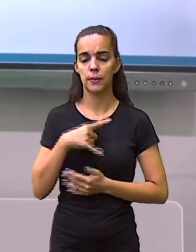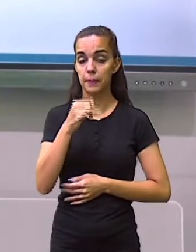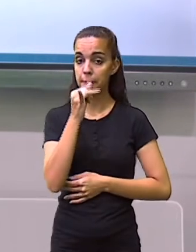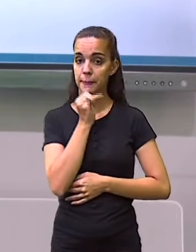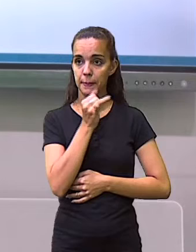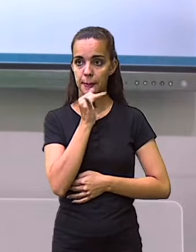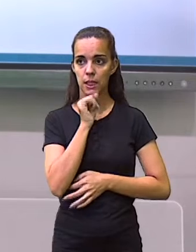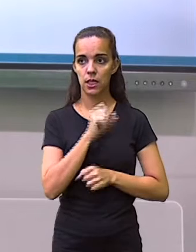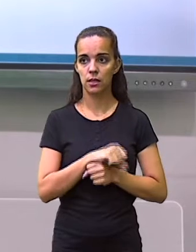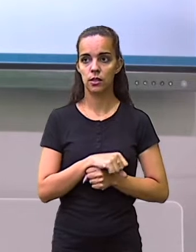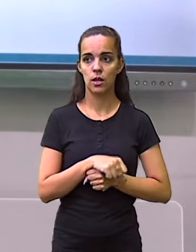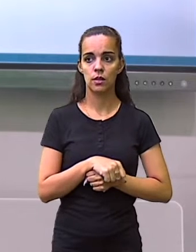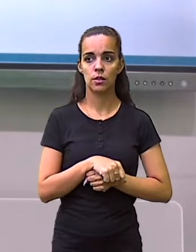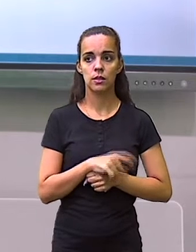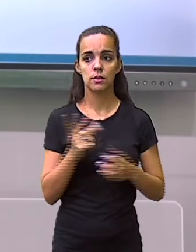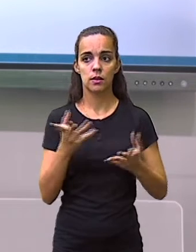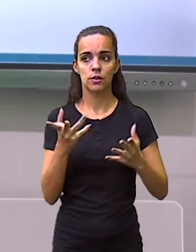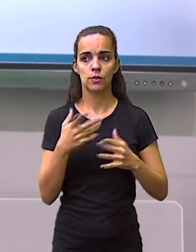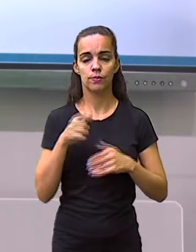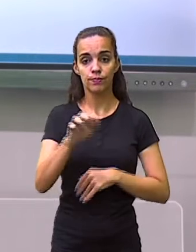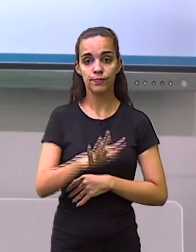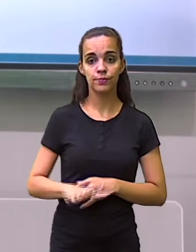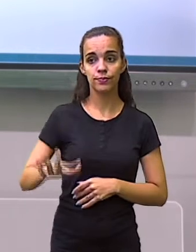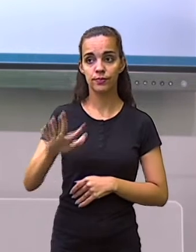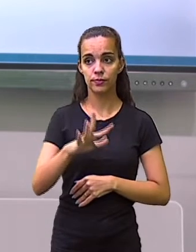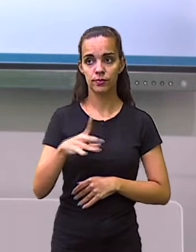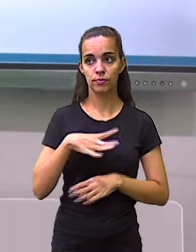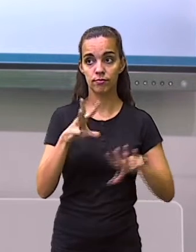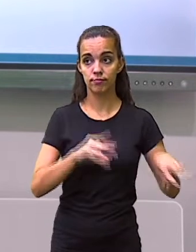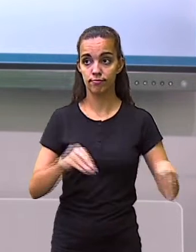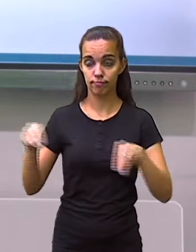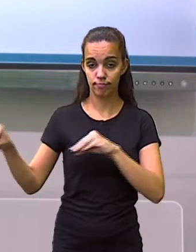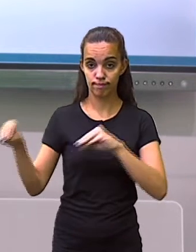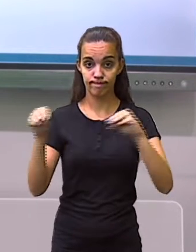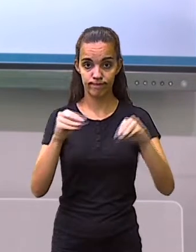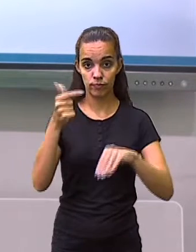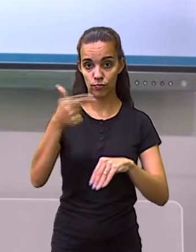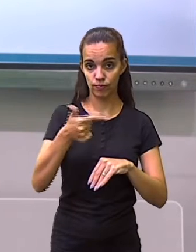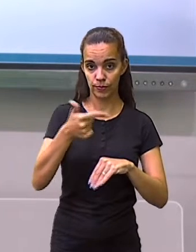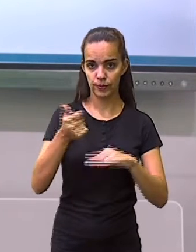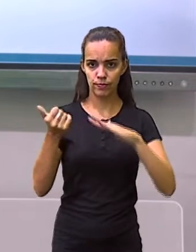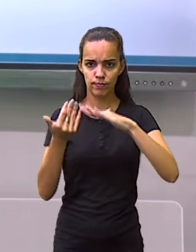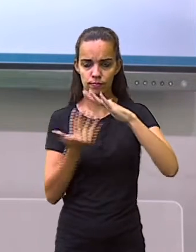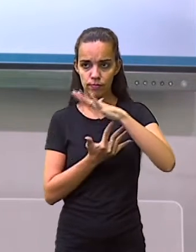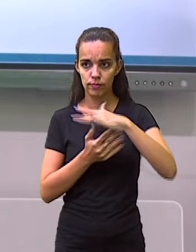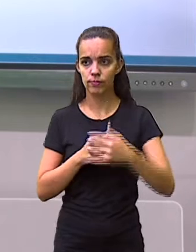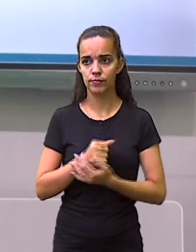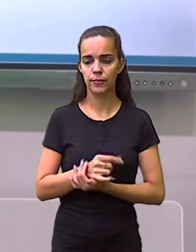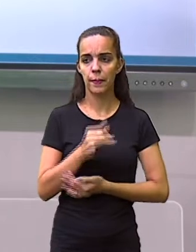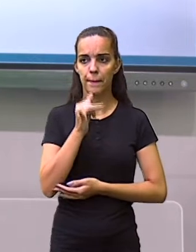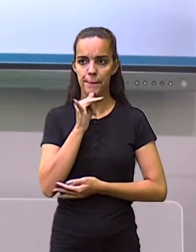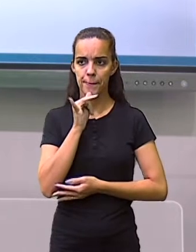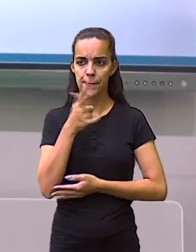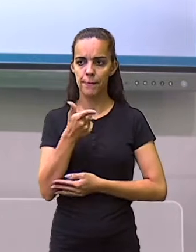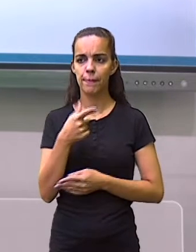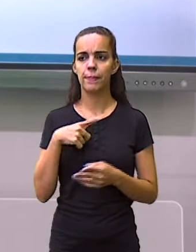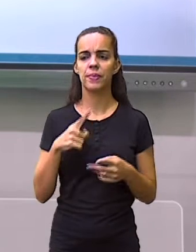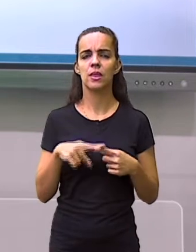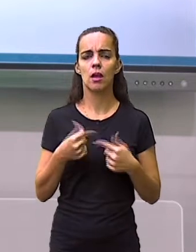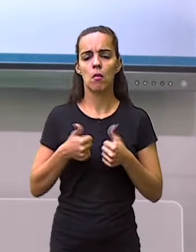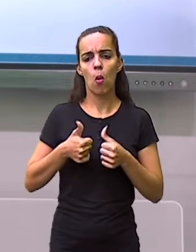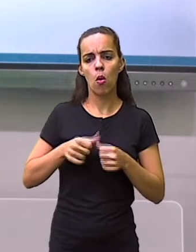por exemplo, através do espaço de deslocamento. E também temos o tempo de